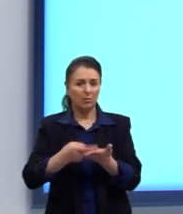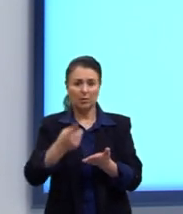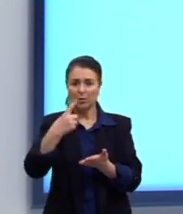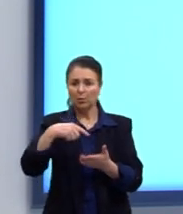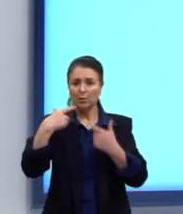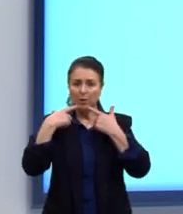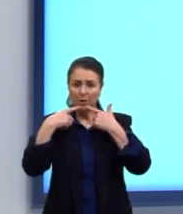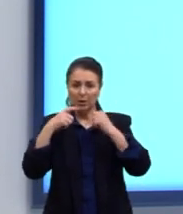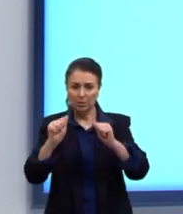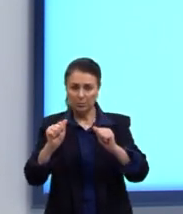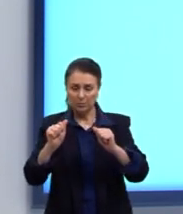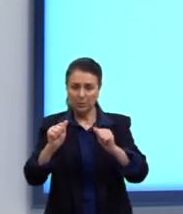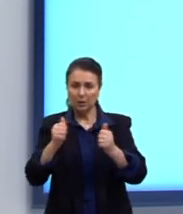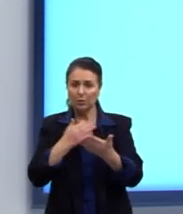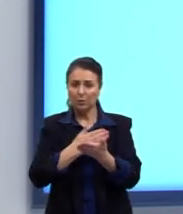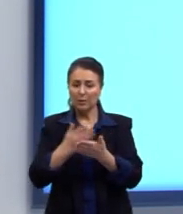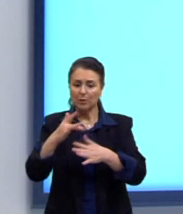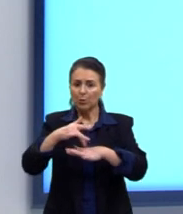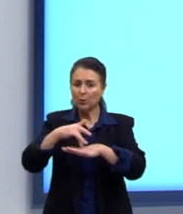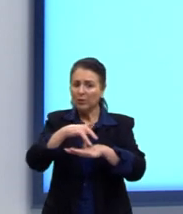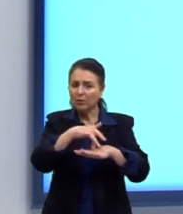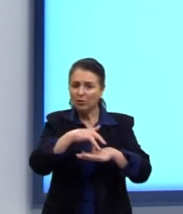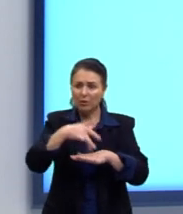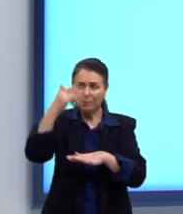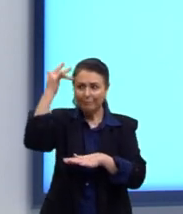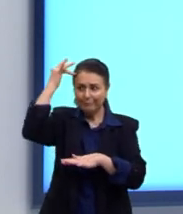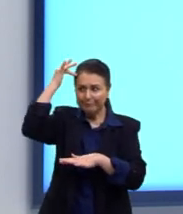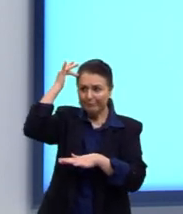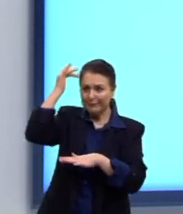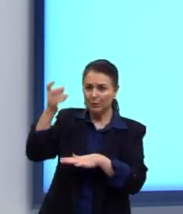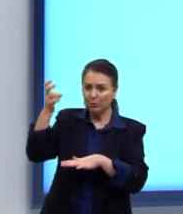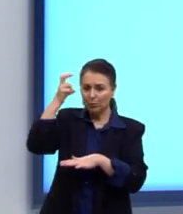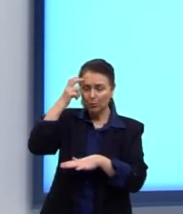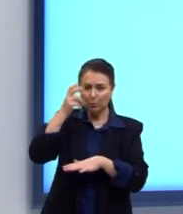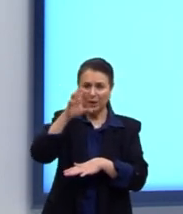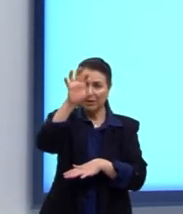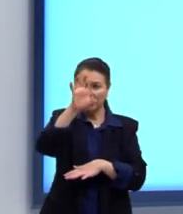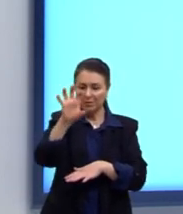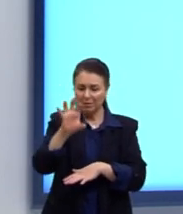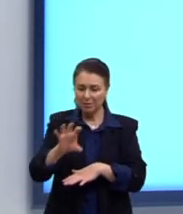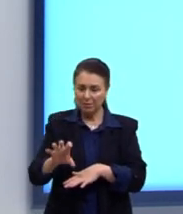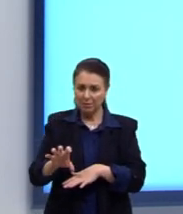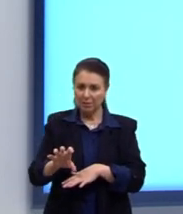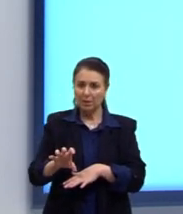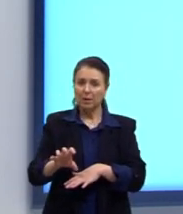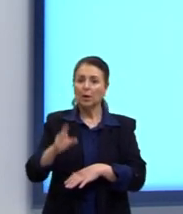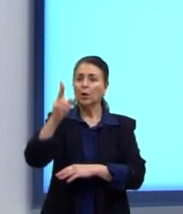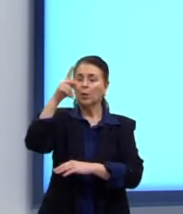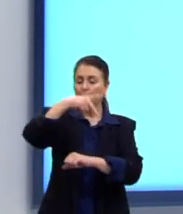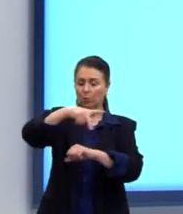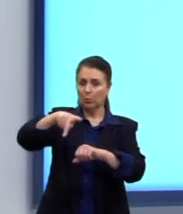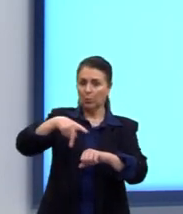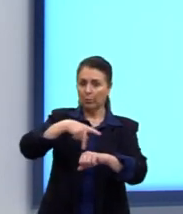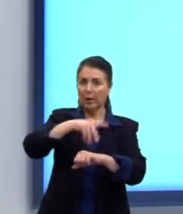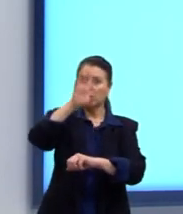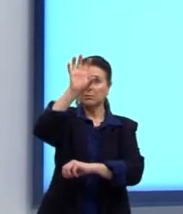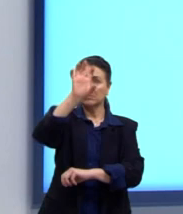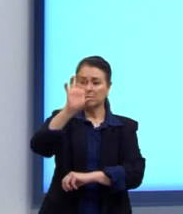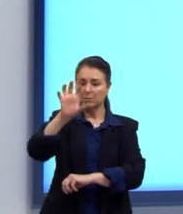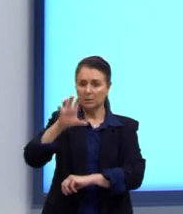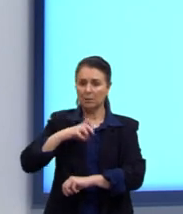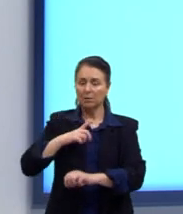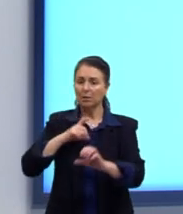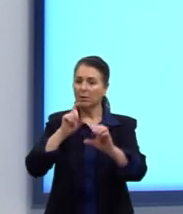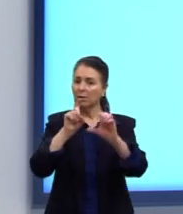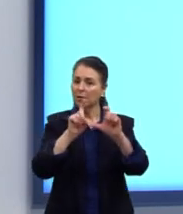se originam de gírias e culturas de cada região. Nas diversas regiões do país, há várias expressões